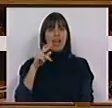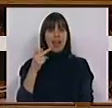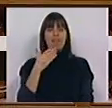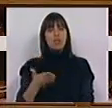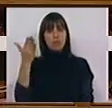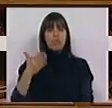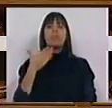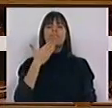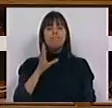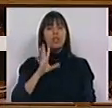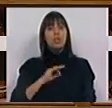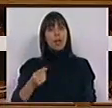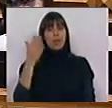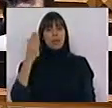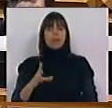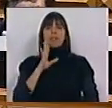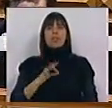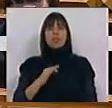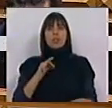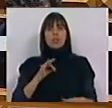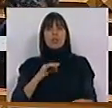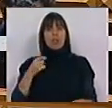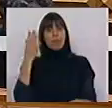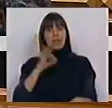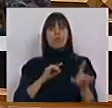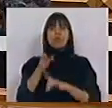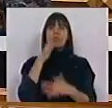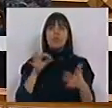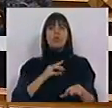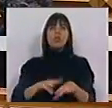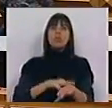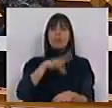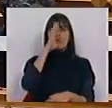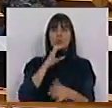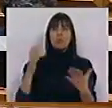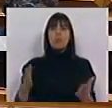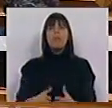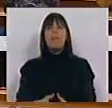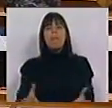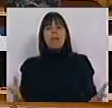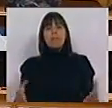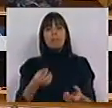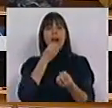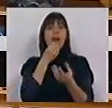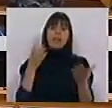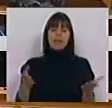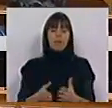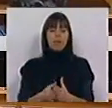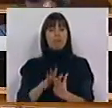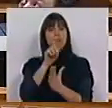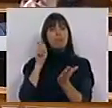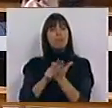Muito obrigado, Sra. Presidente, Sras. e Srs. Deputados, Srs. Membros do Governo. Ainda bem que